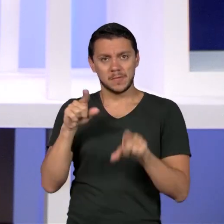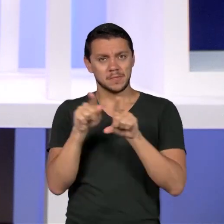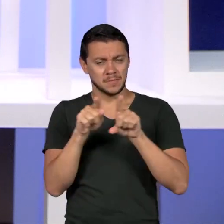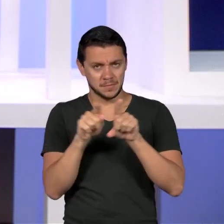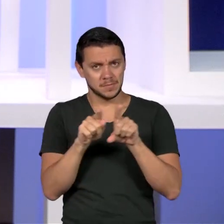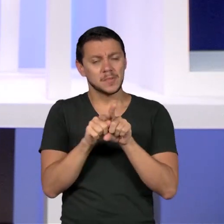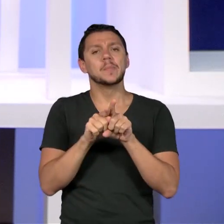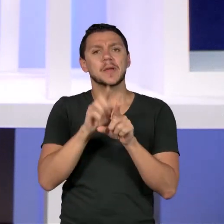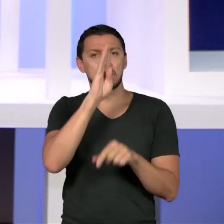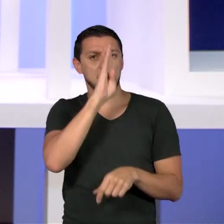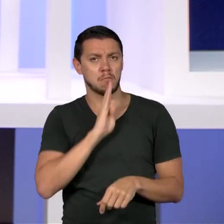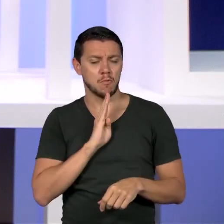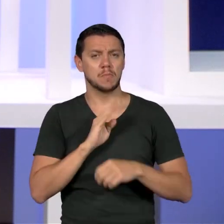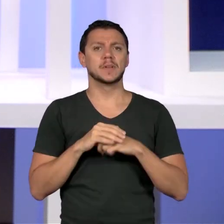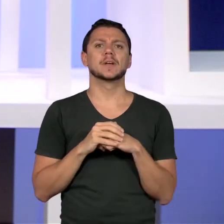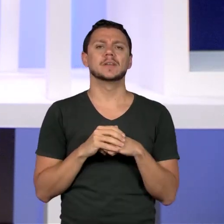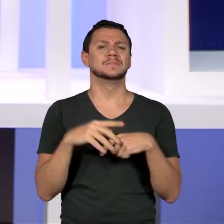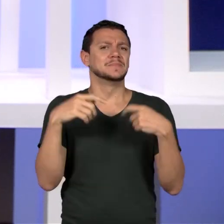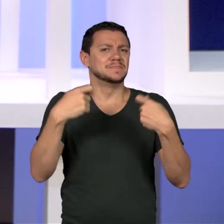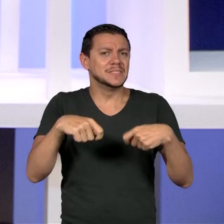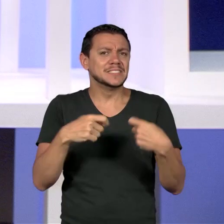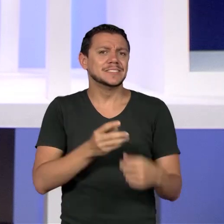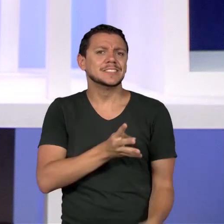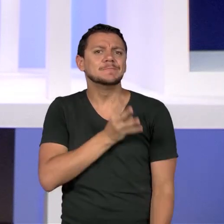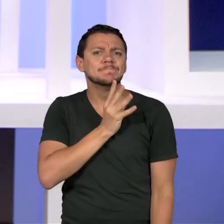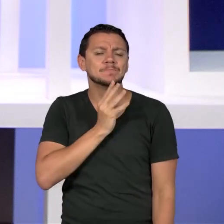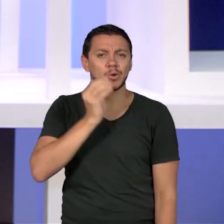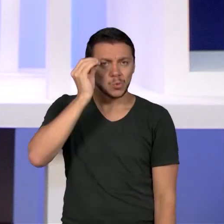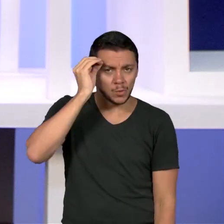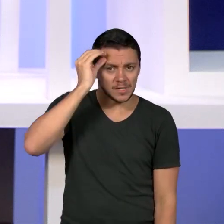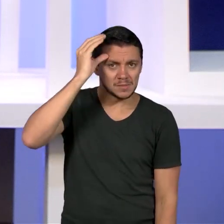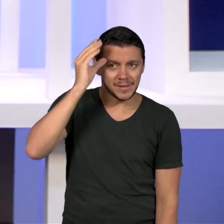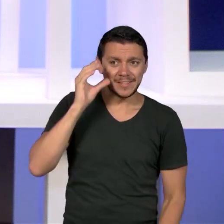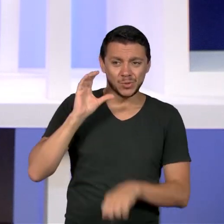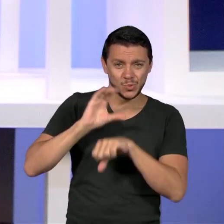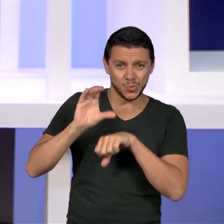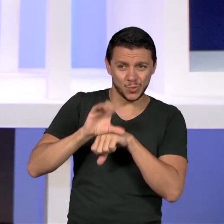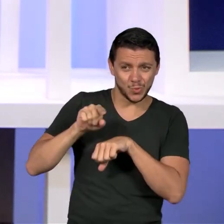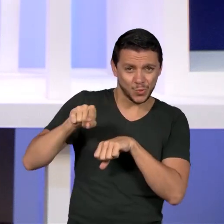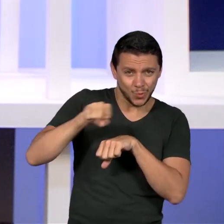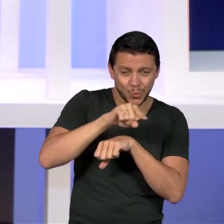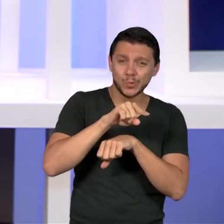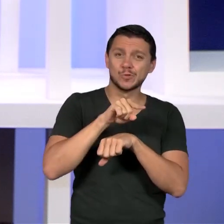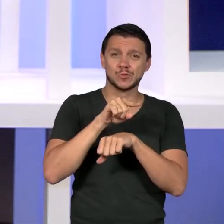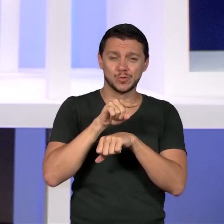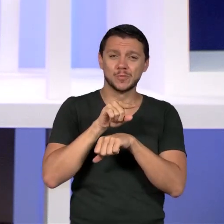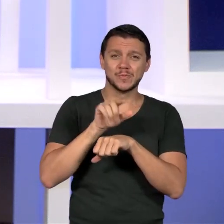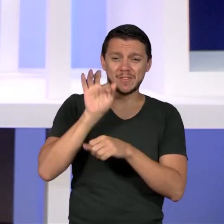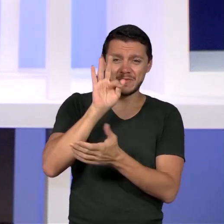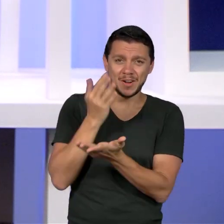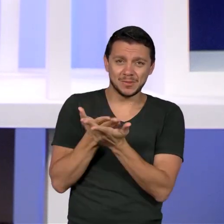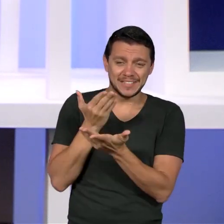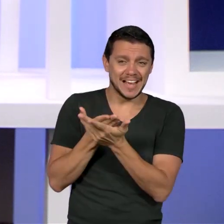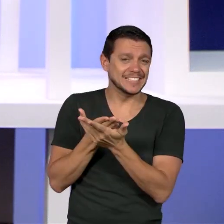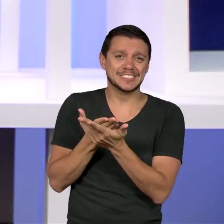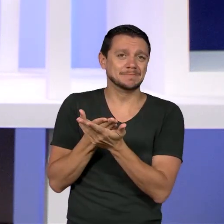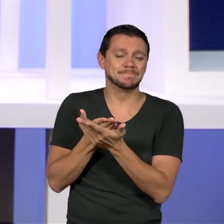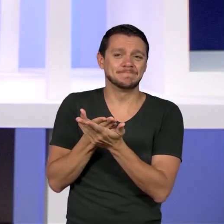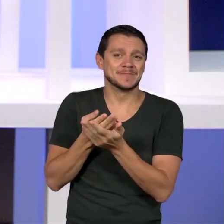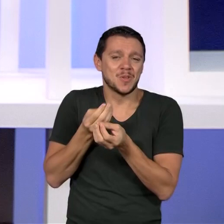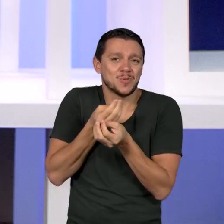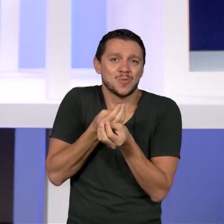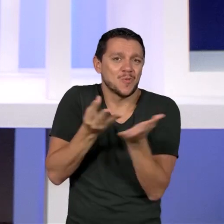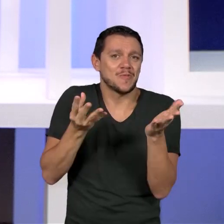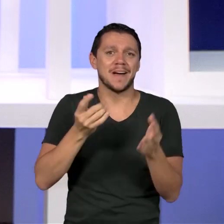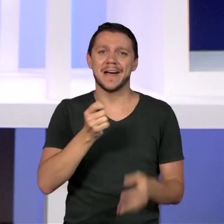precisando muito de um conhecimento que esses cursos não necessariamente ofereceram a